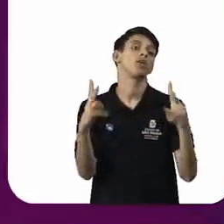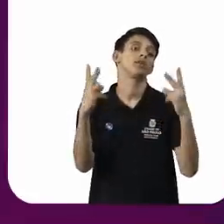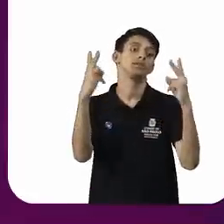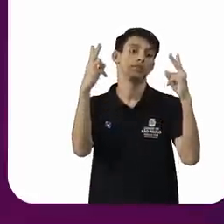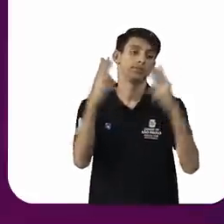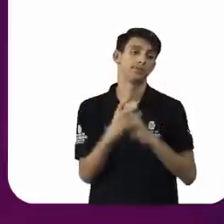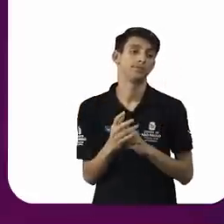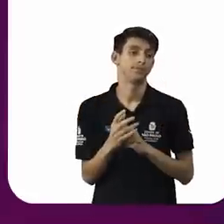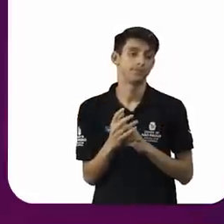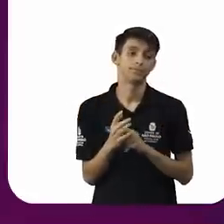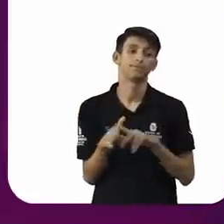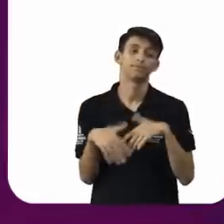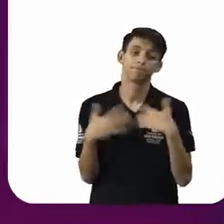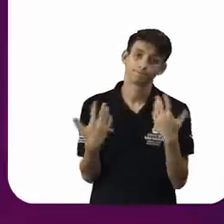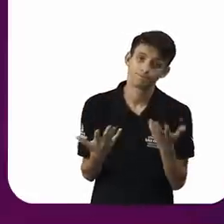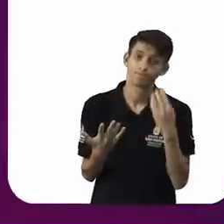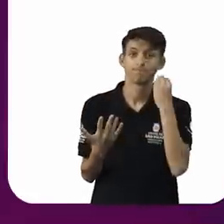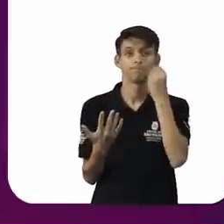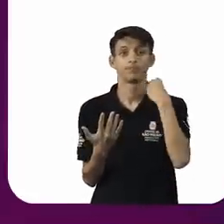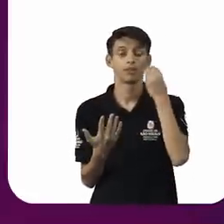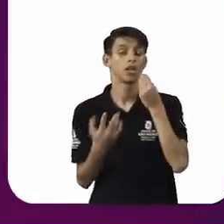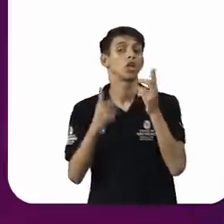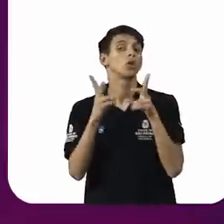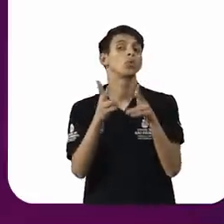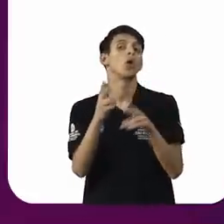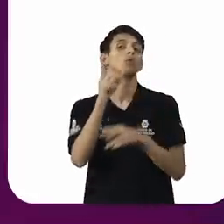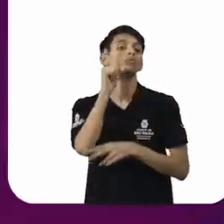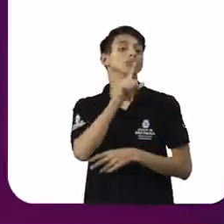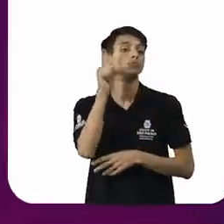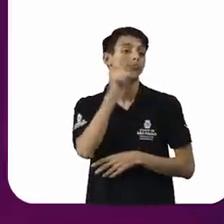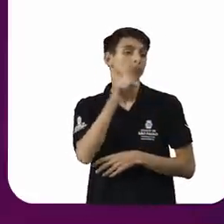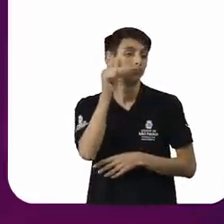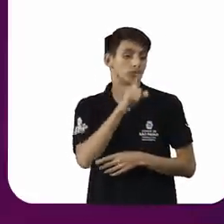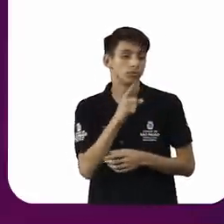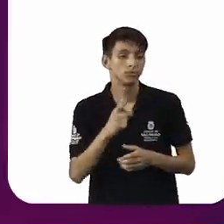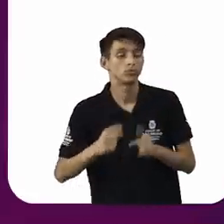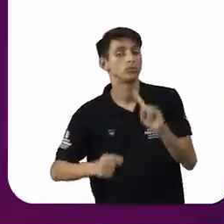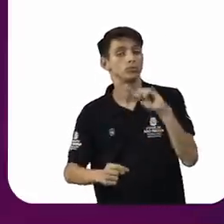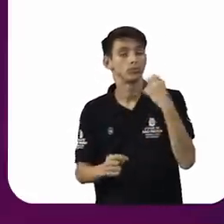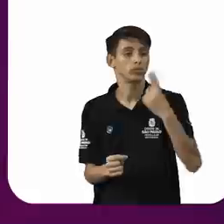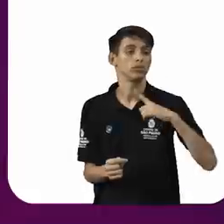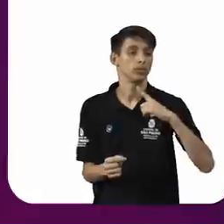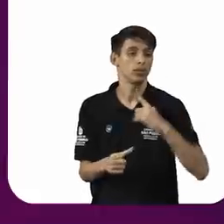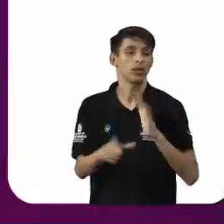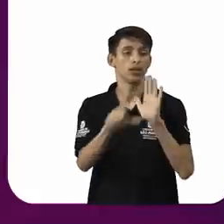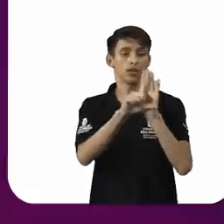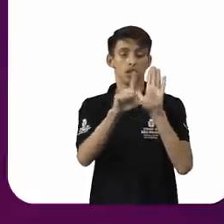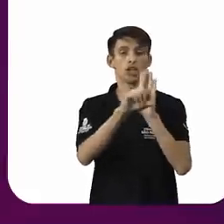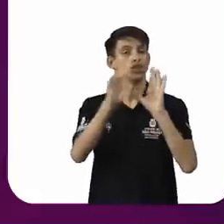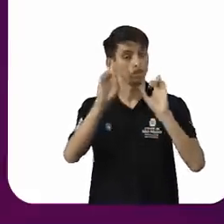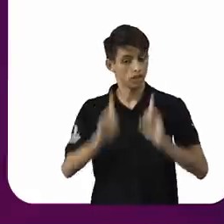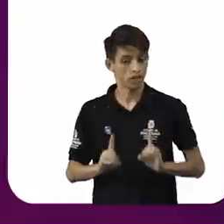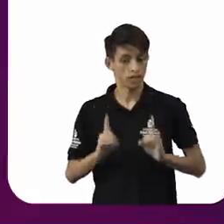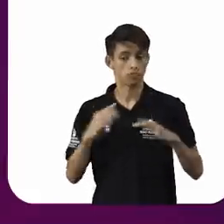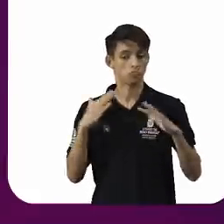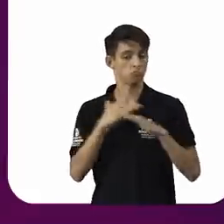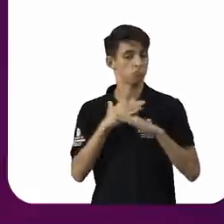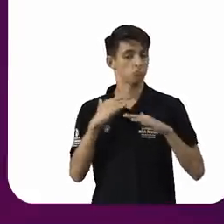pode ter uma experiência, para não me alongar aqui, como a dos Estados Unidos. Nos Estados Unidos, nós tivemos a Lei dos Direitos Civis em